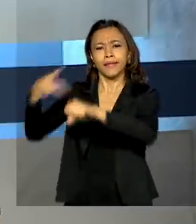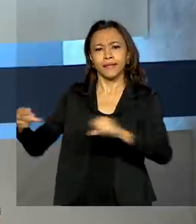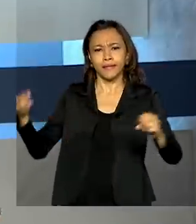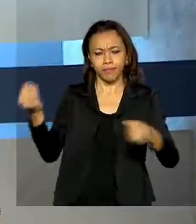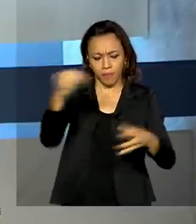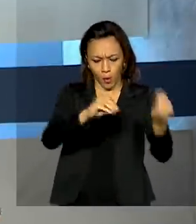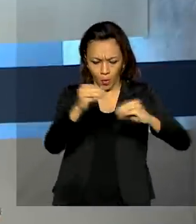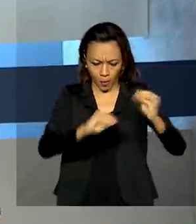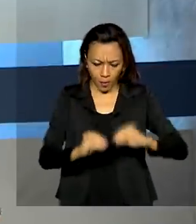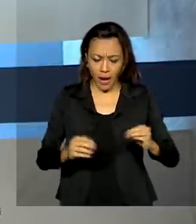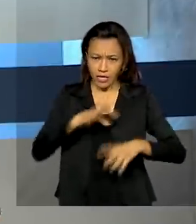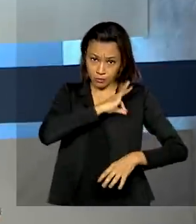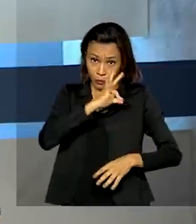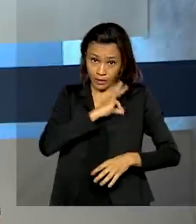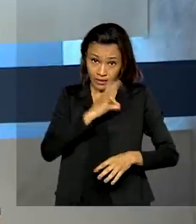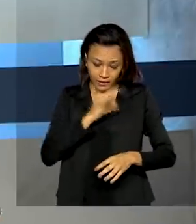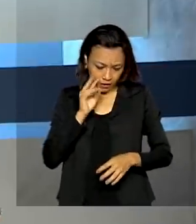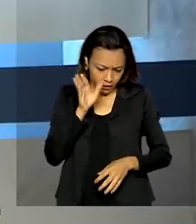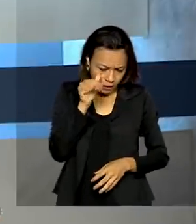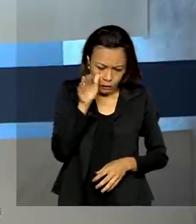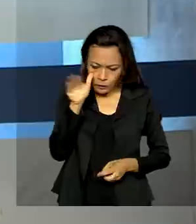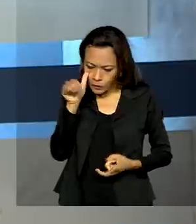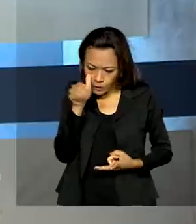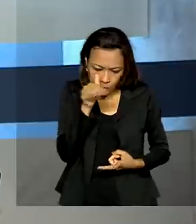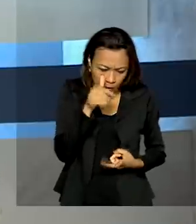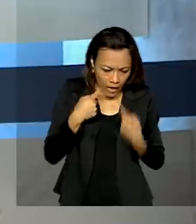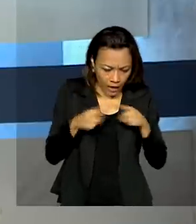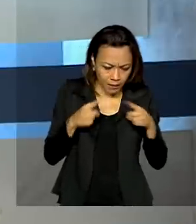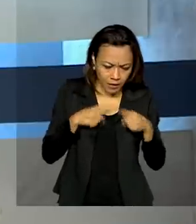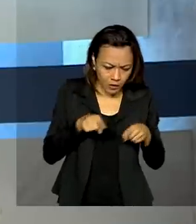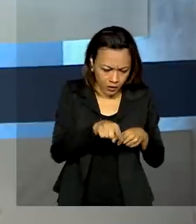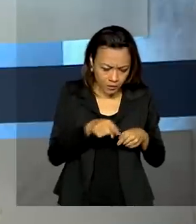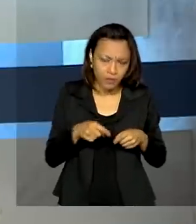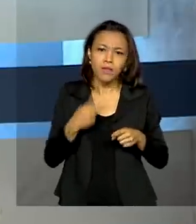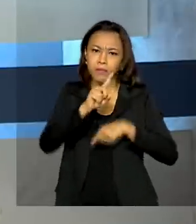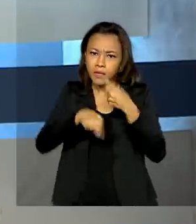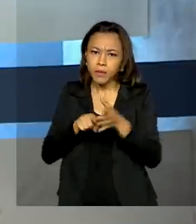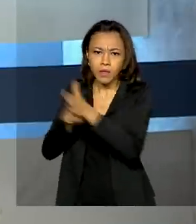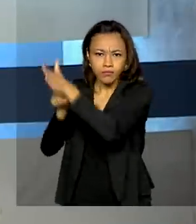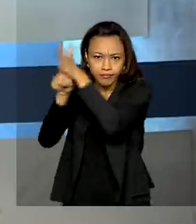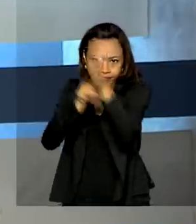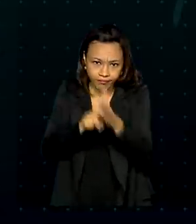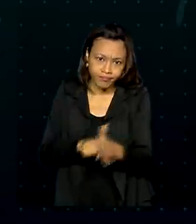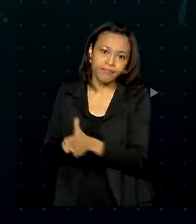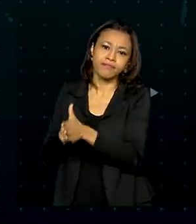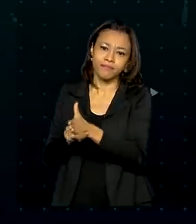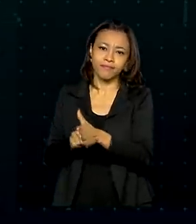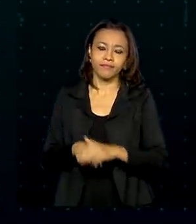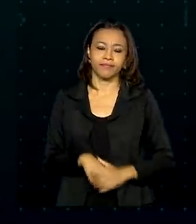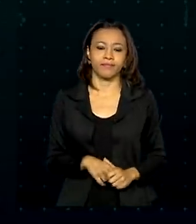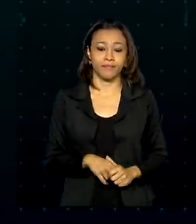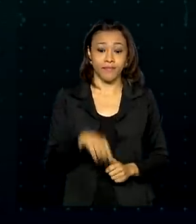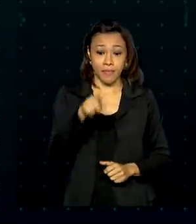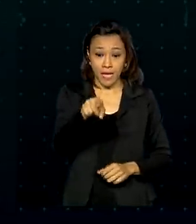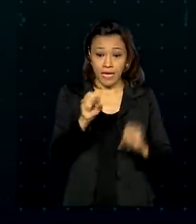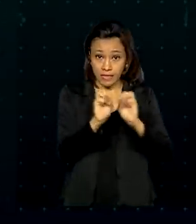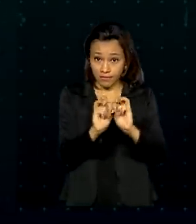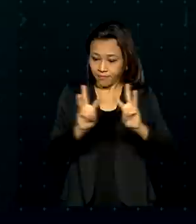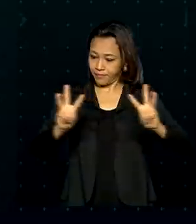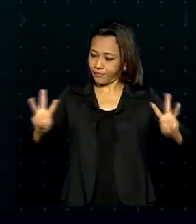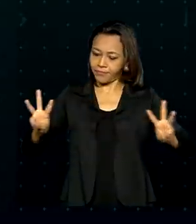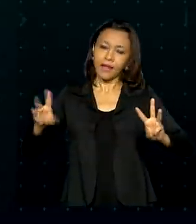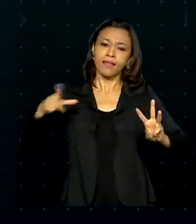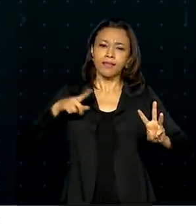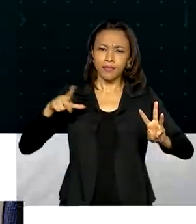polícias compartilhem e acessem dados de reclamações e investigações. A plataforma traz